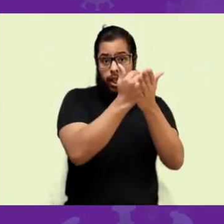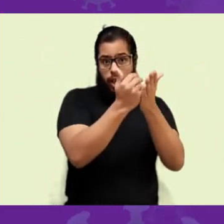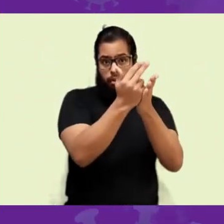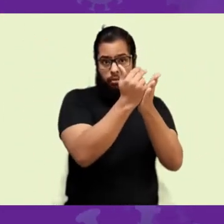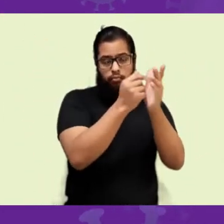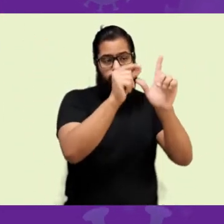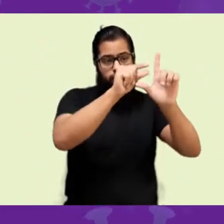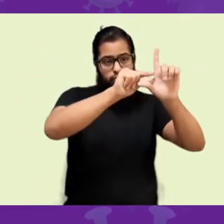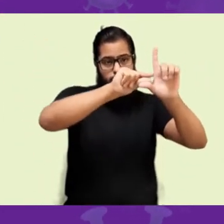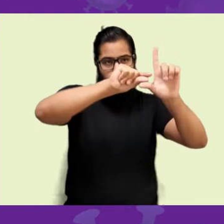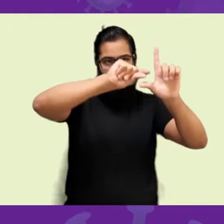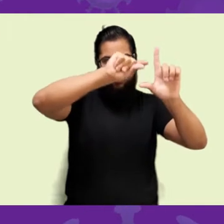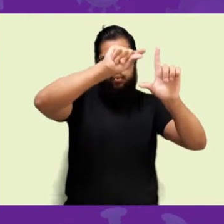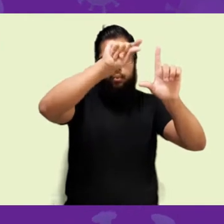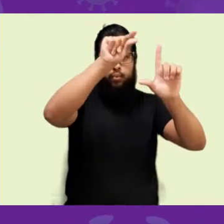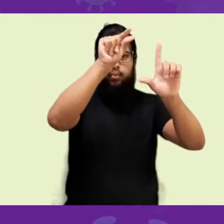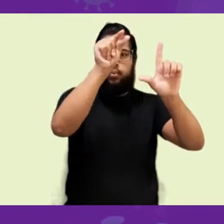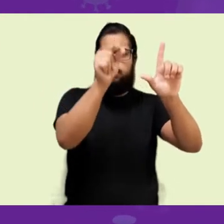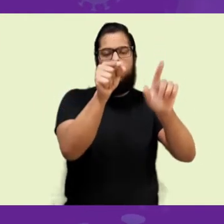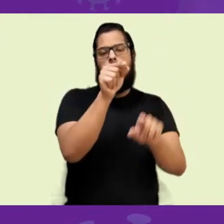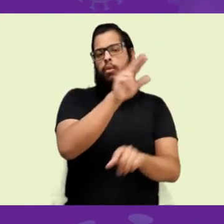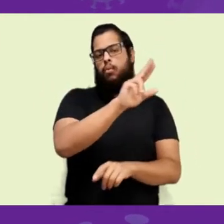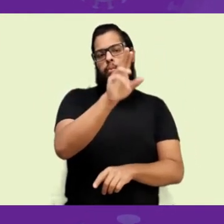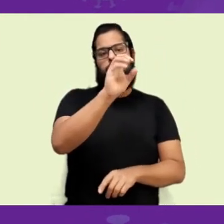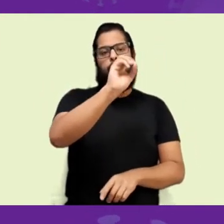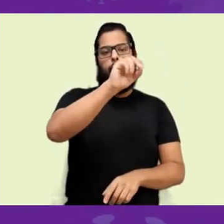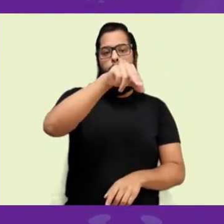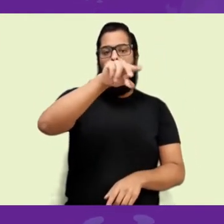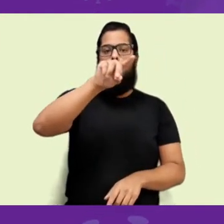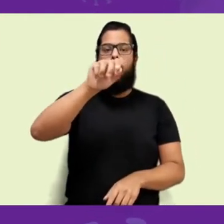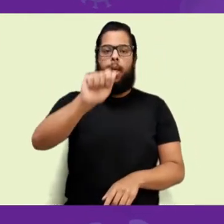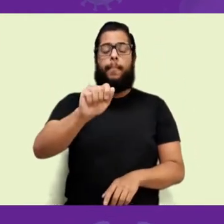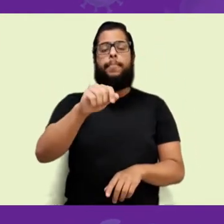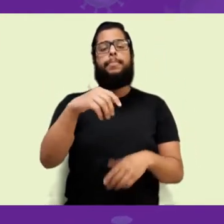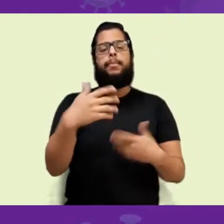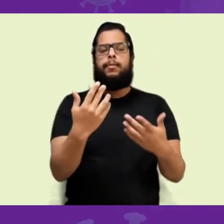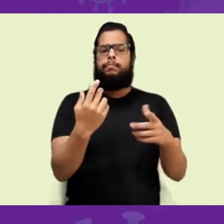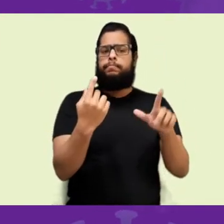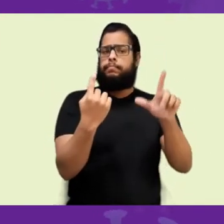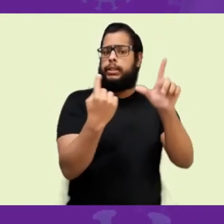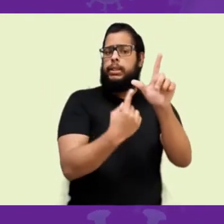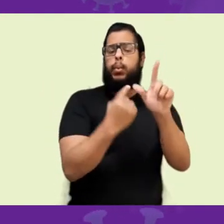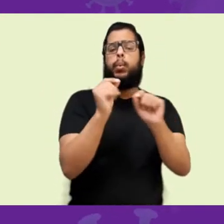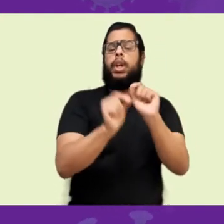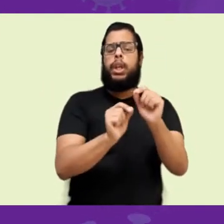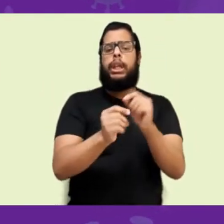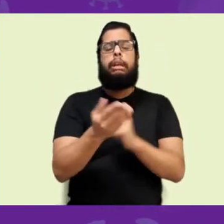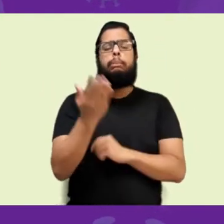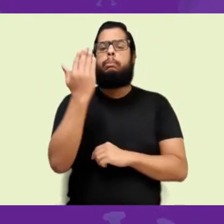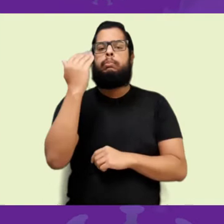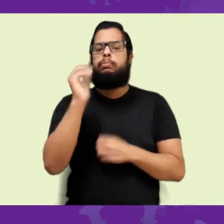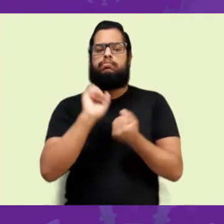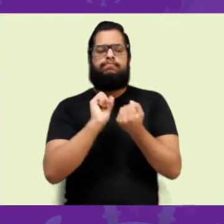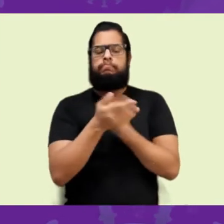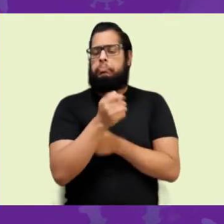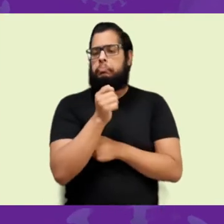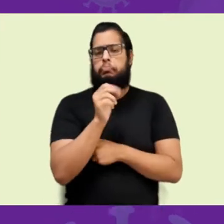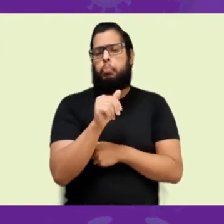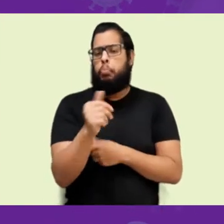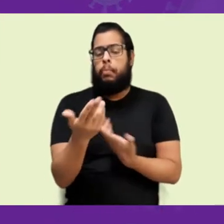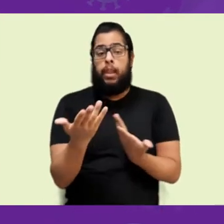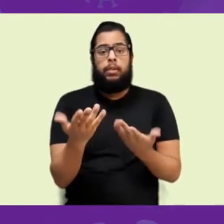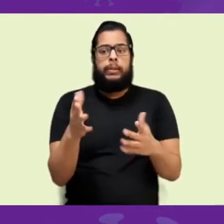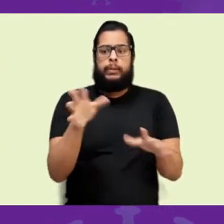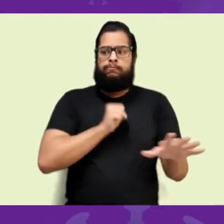onda? Olha, nunca aconteceu Covid. Pela primeira vez ela vem, acontece, infecta muitas pessoas, aí faz aquele